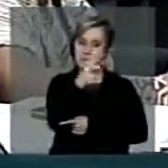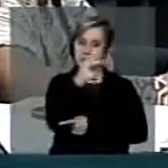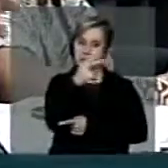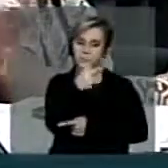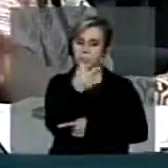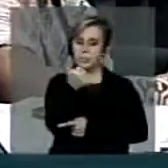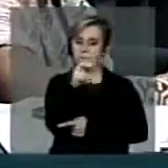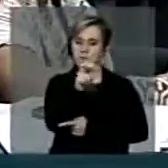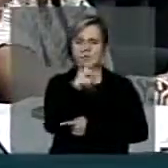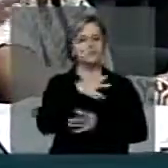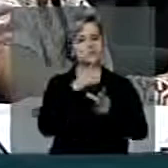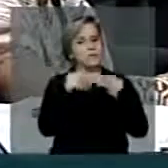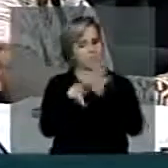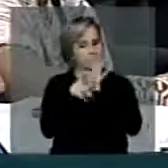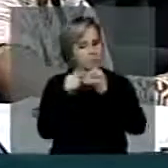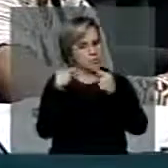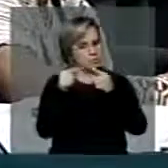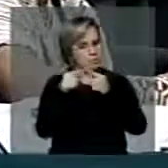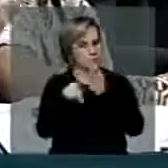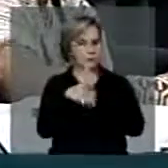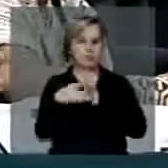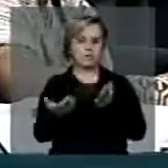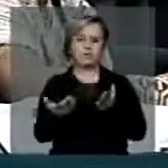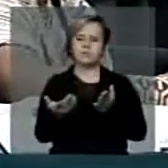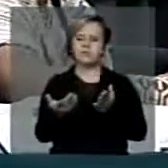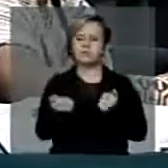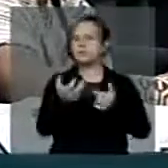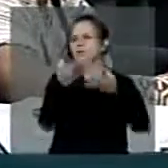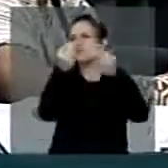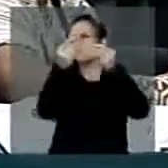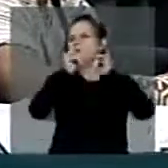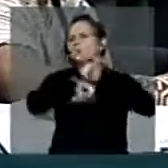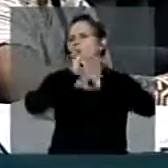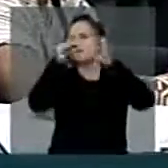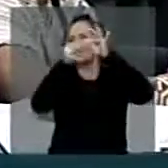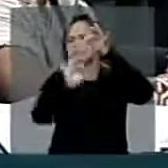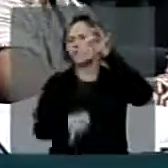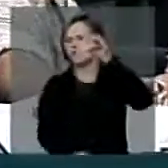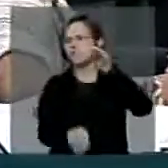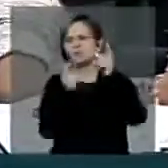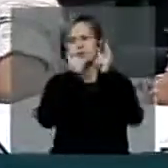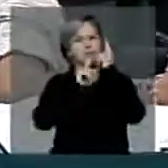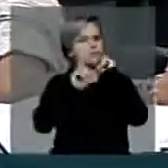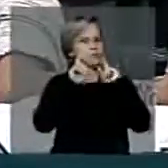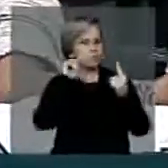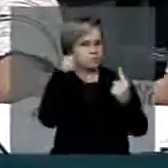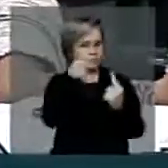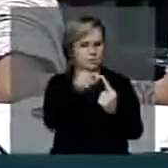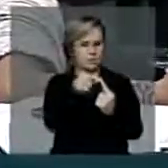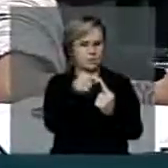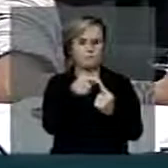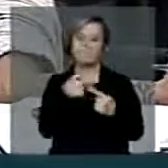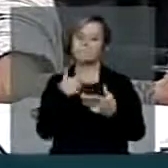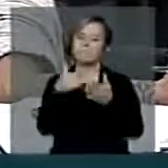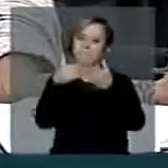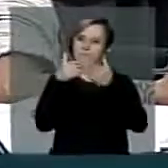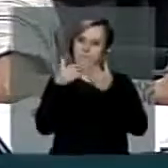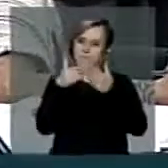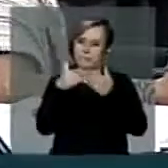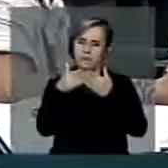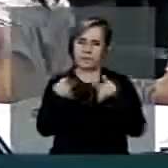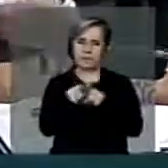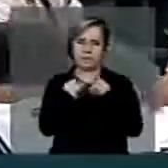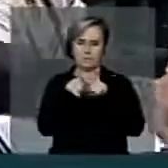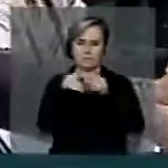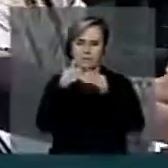Senão a gente se perde nesse mar de informações e a gente não centraliza. Eu gostaria de pedir licença para ler aqui uma